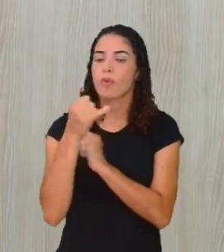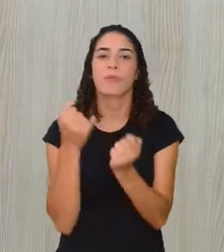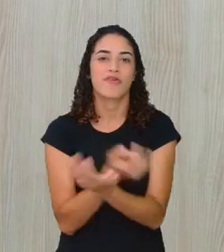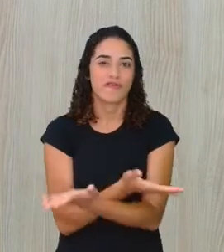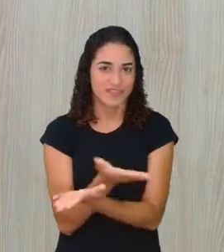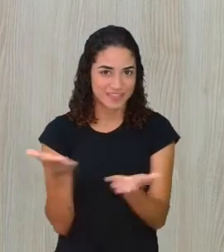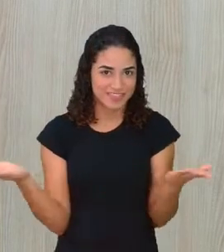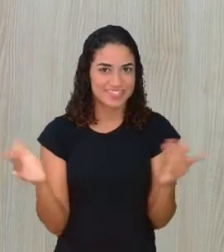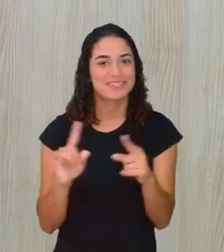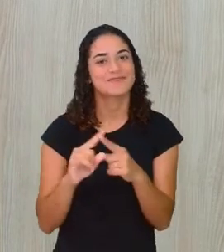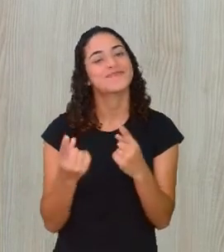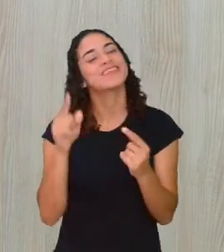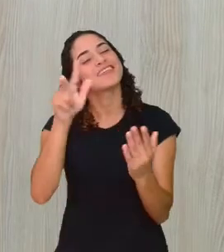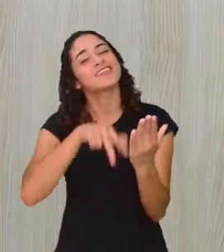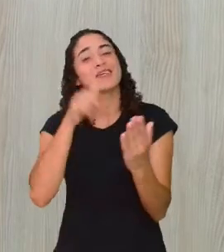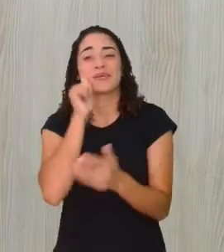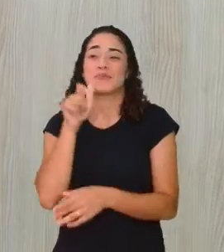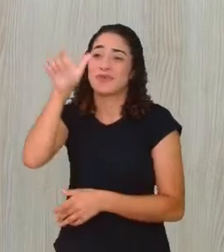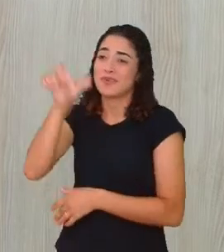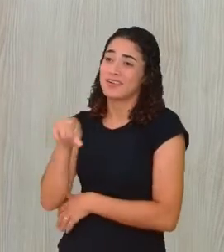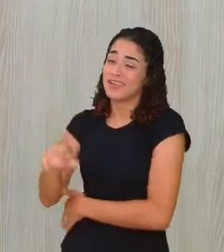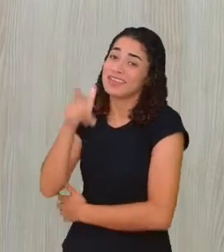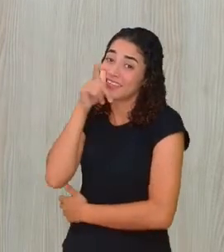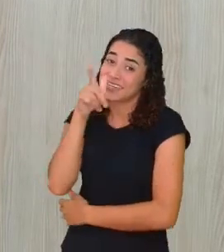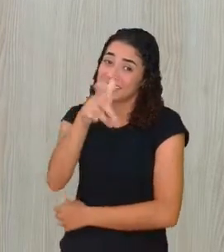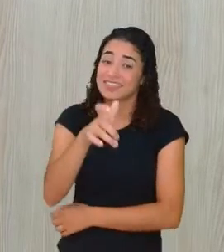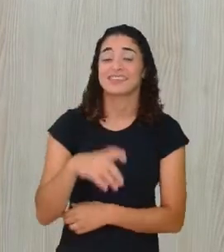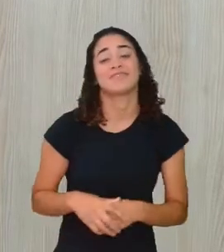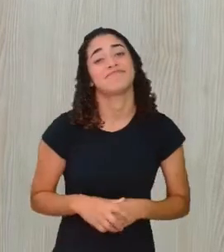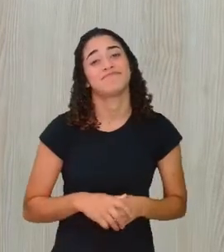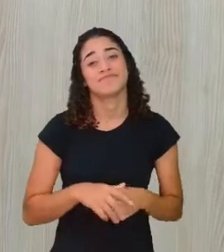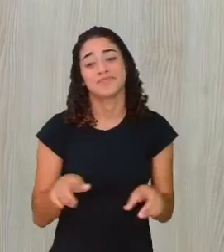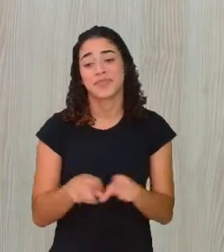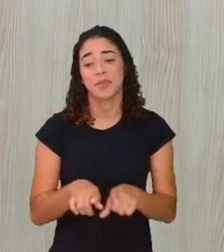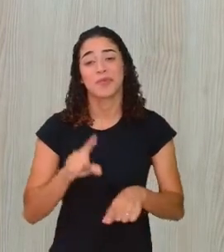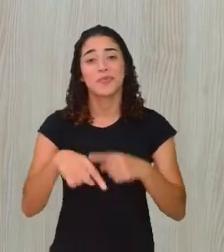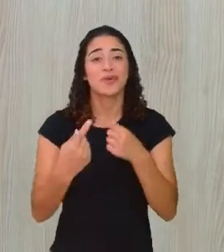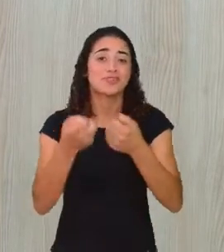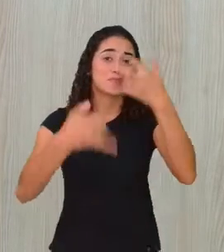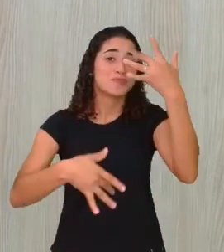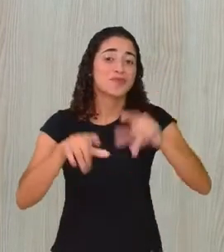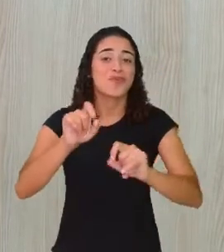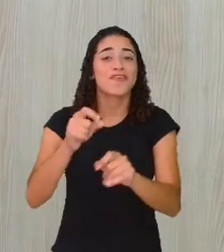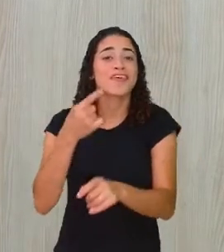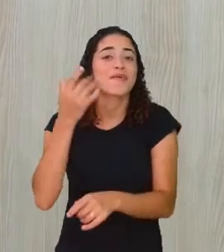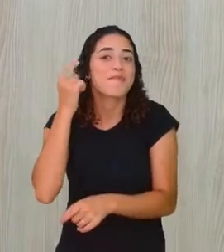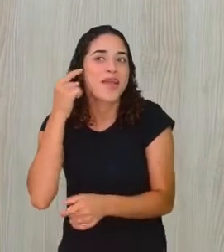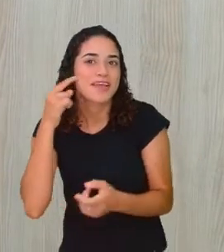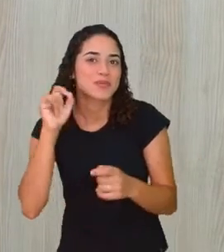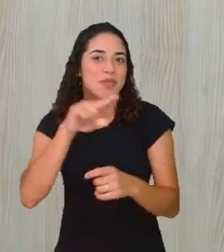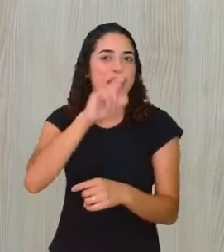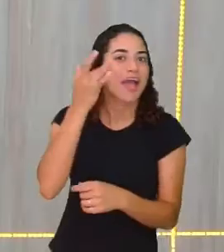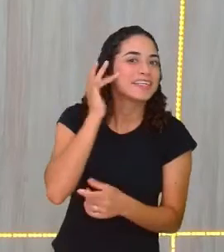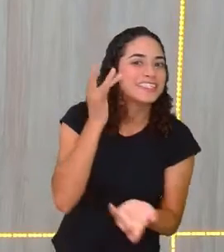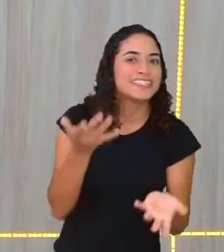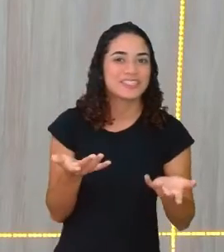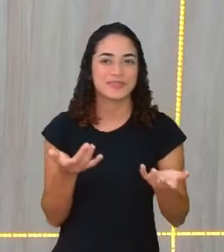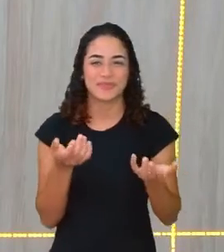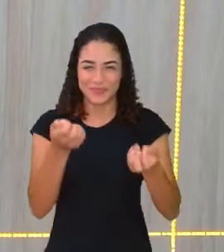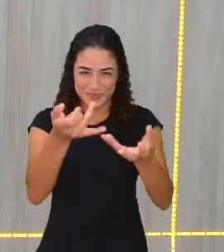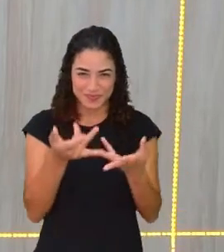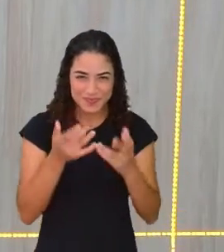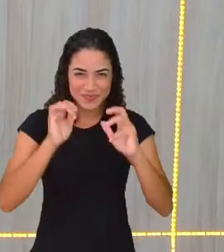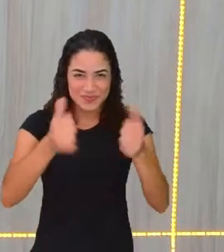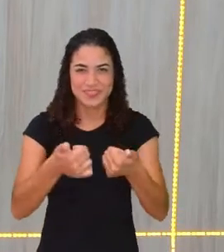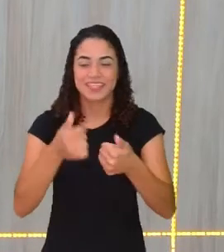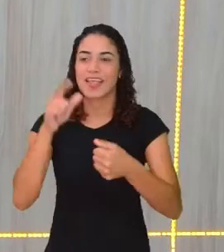Mas, leiam Conceição Evaristo, é muito interessante, e falem, né, o que vocês acharam depois. Isso mesmo, professora Camille,